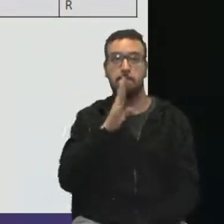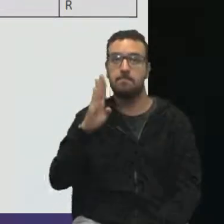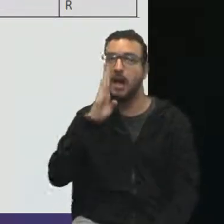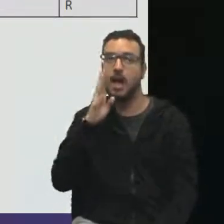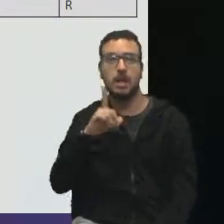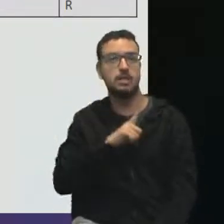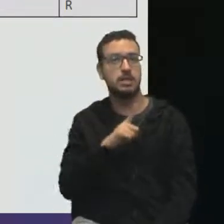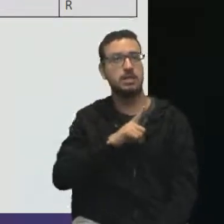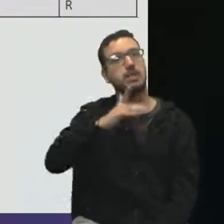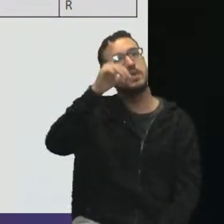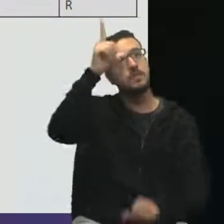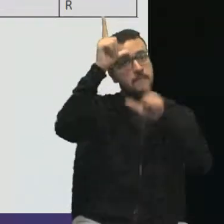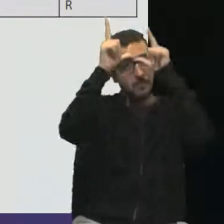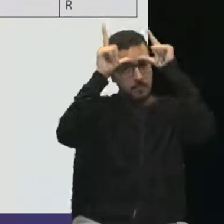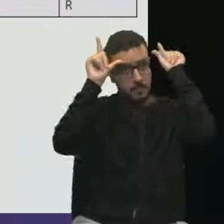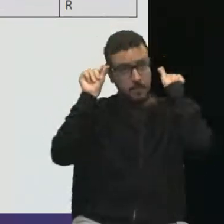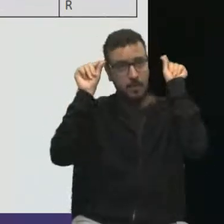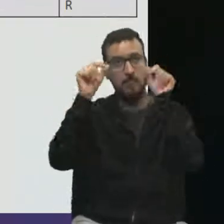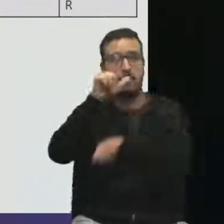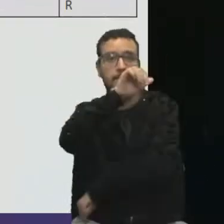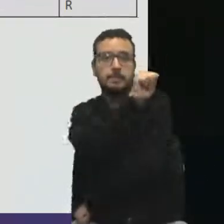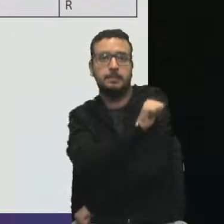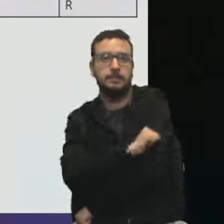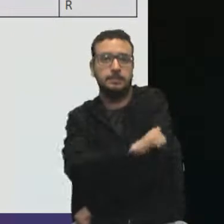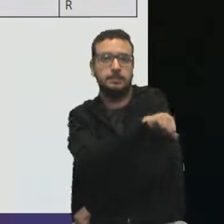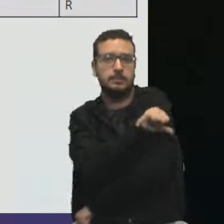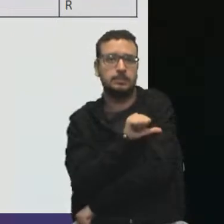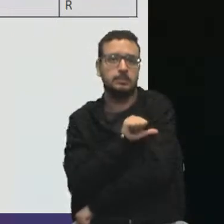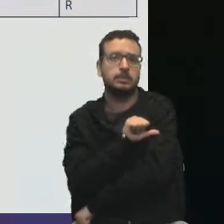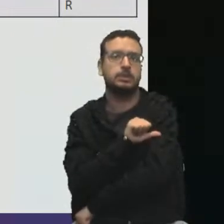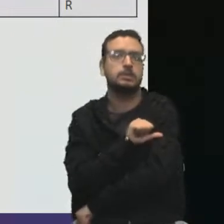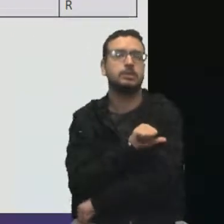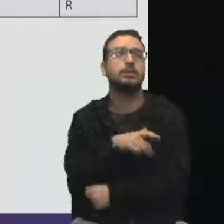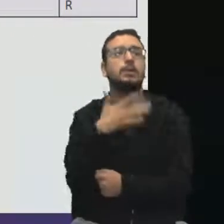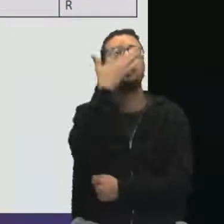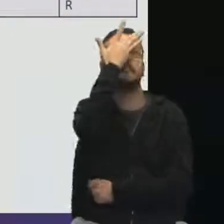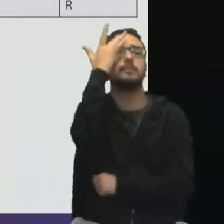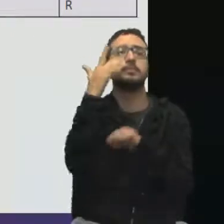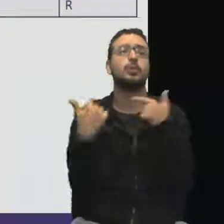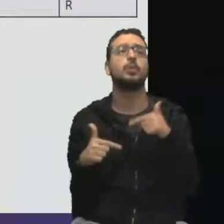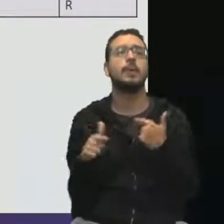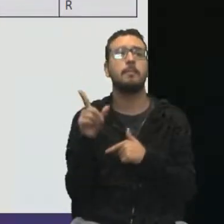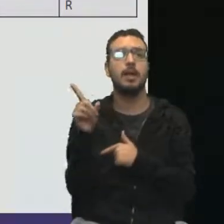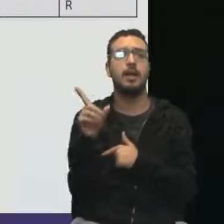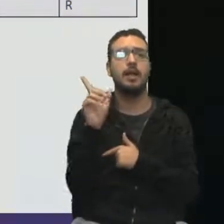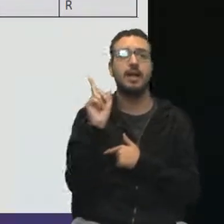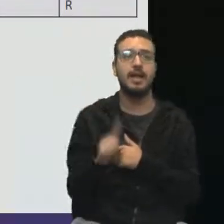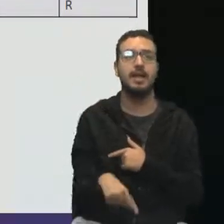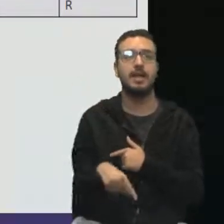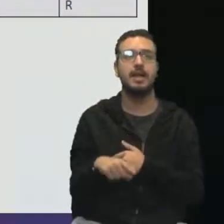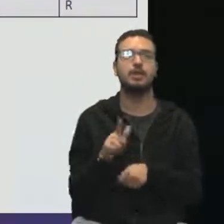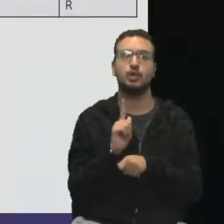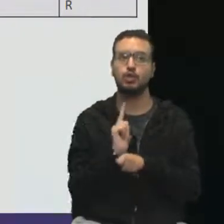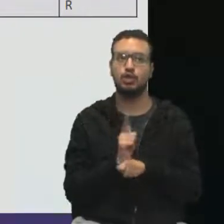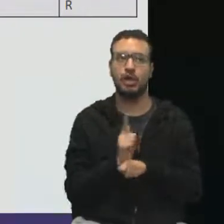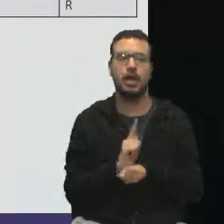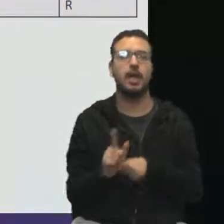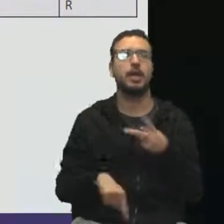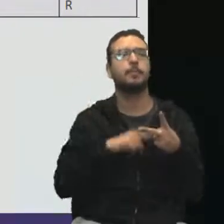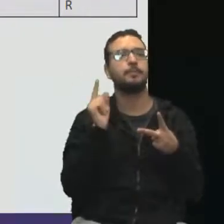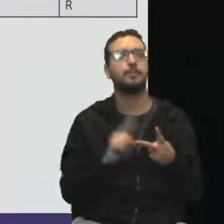tem enfermaria. E quem são as pessoas que estão trabalhando lá? Gestor de projetos, os engenheiros,